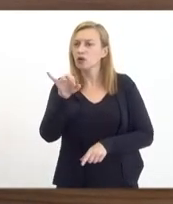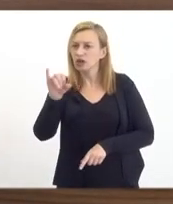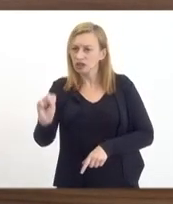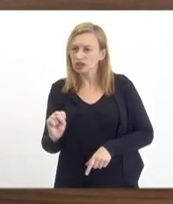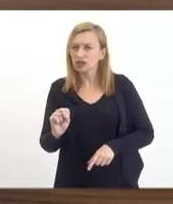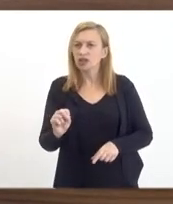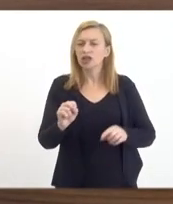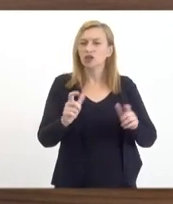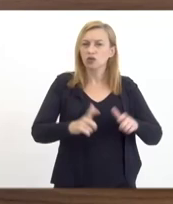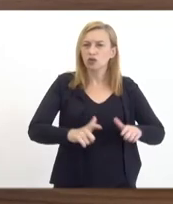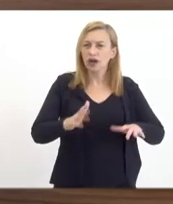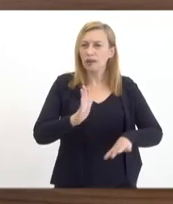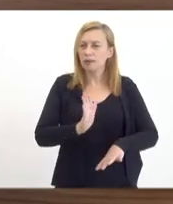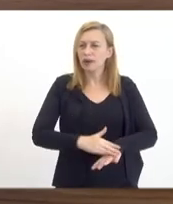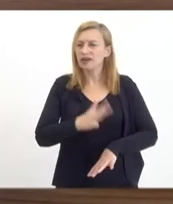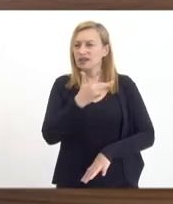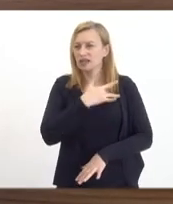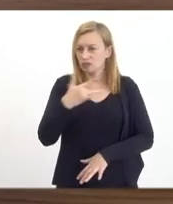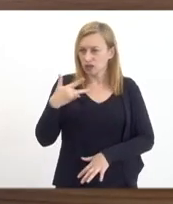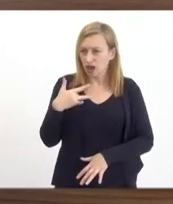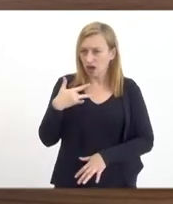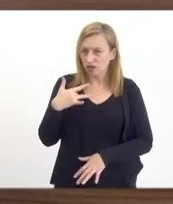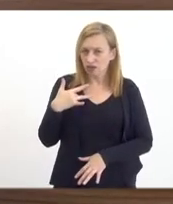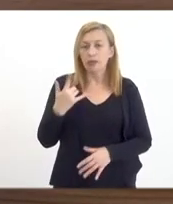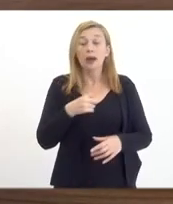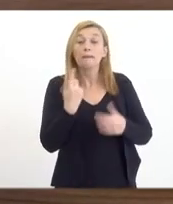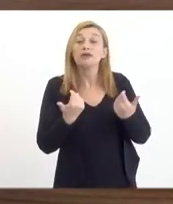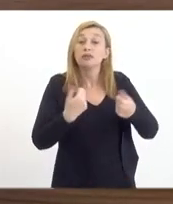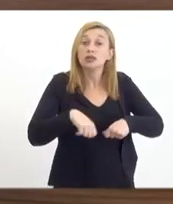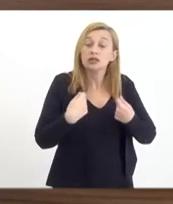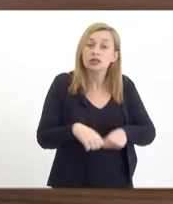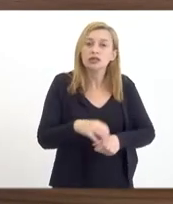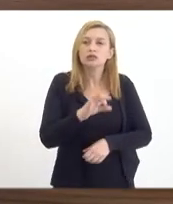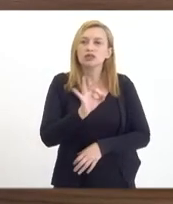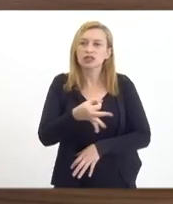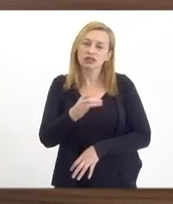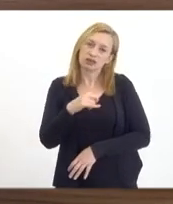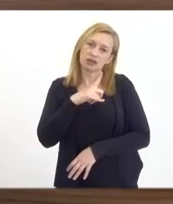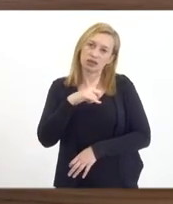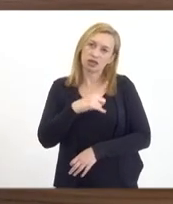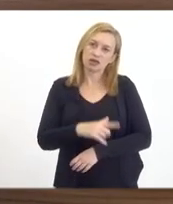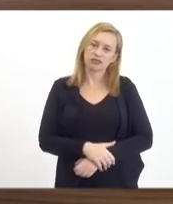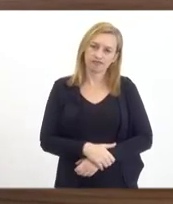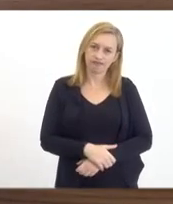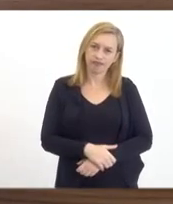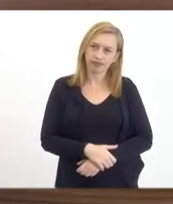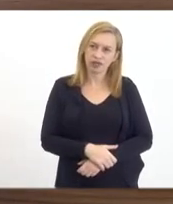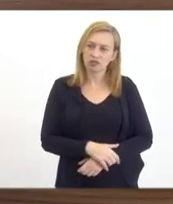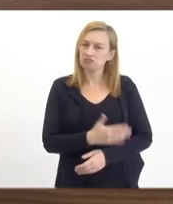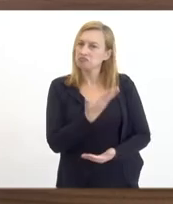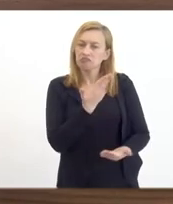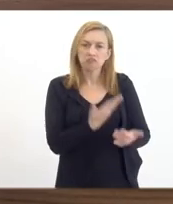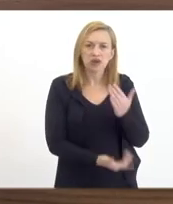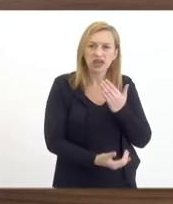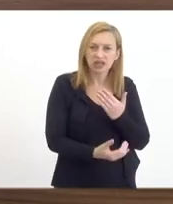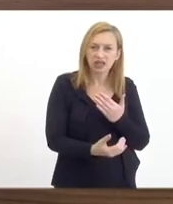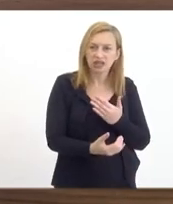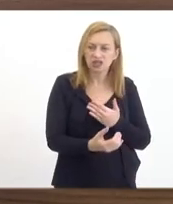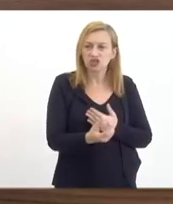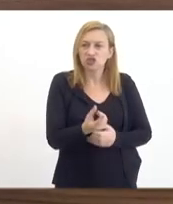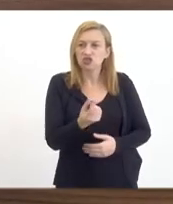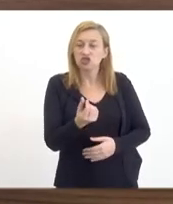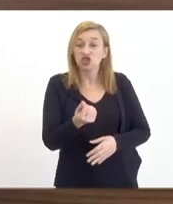cada vez mais saudável, mas precisamos garantir que não haja perda de receita futura